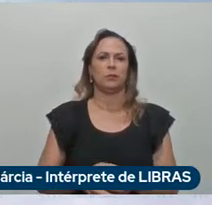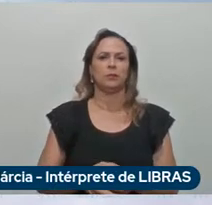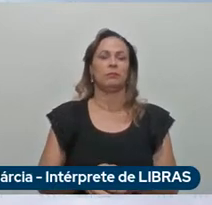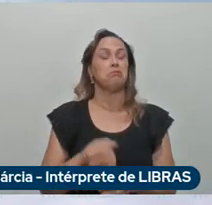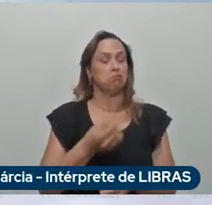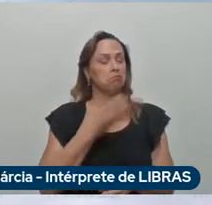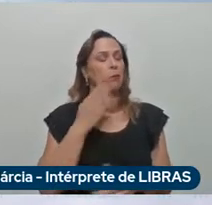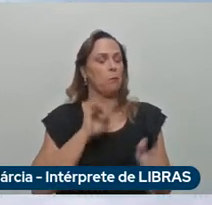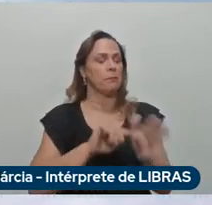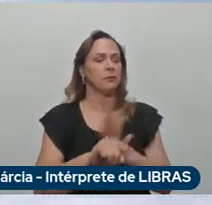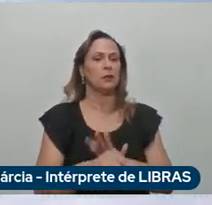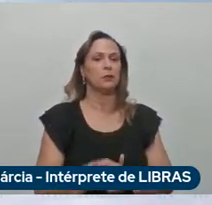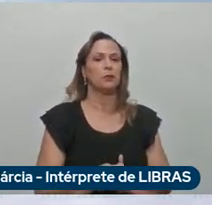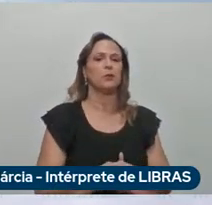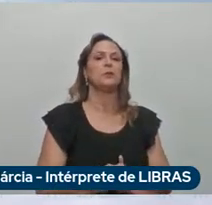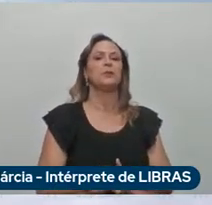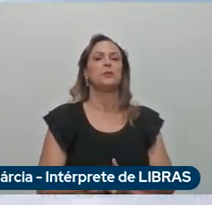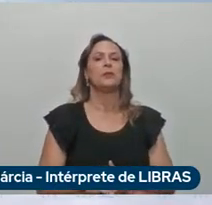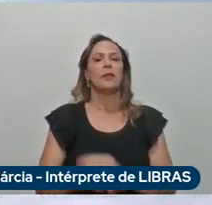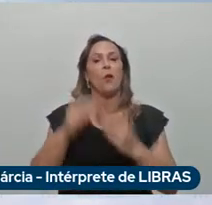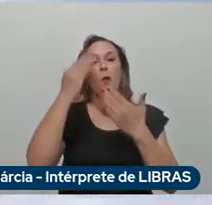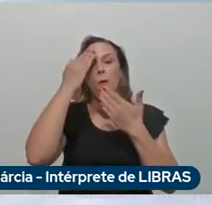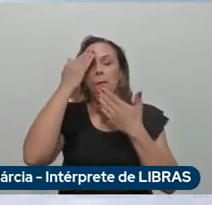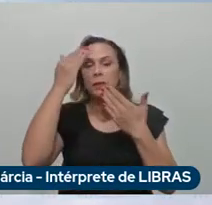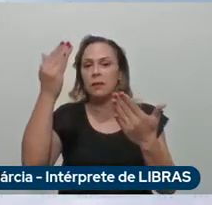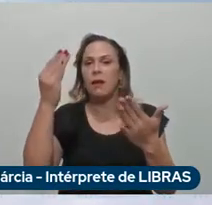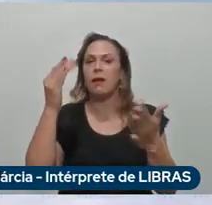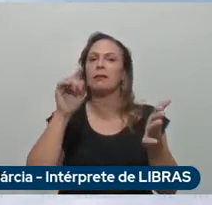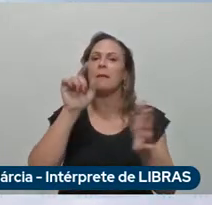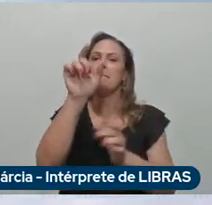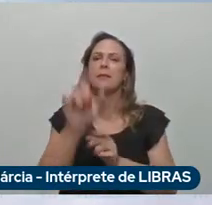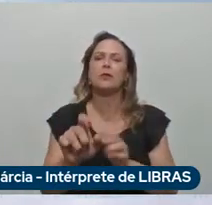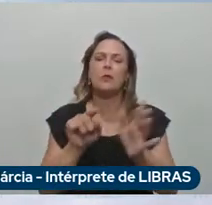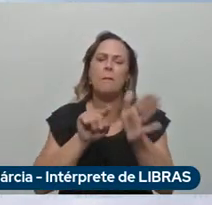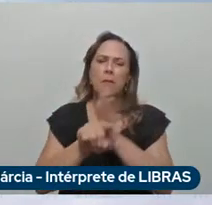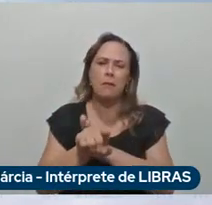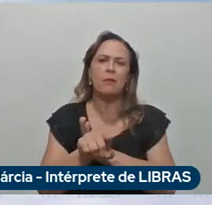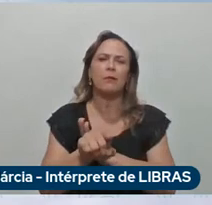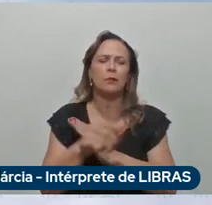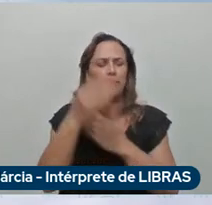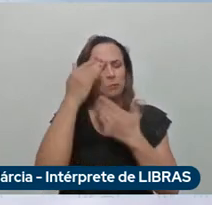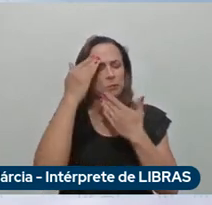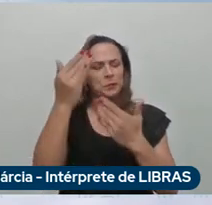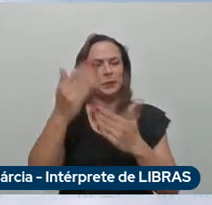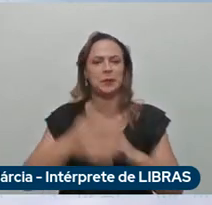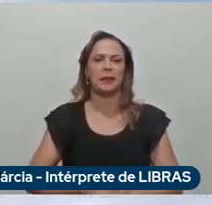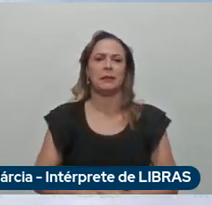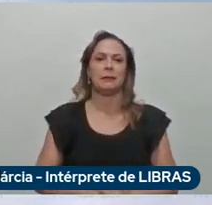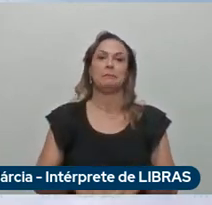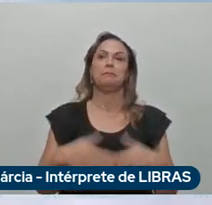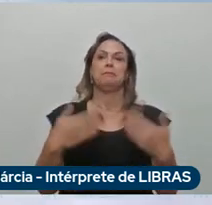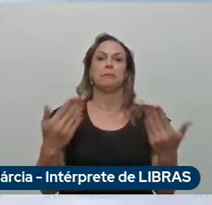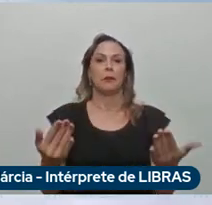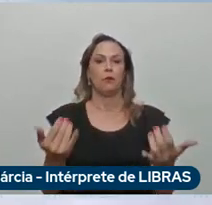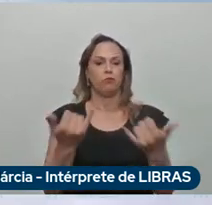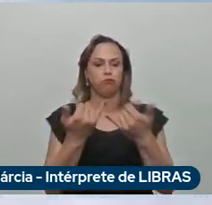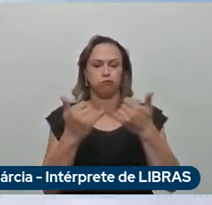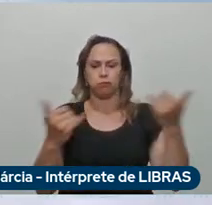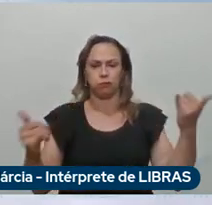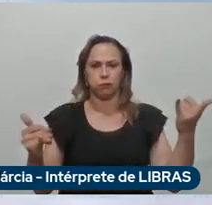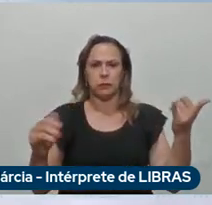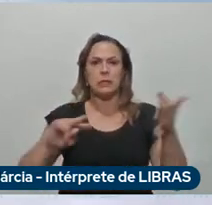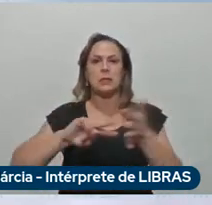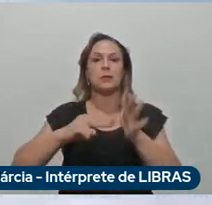e obrigado para a pessoa que fez essa pergunta bom a eletrificação representa o futuro